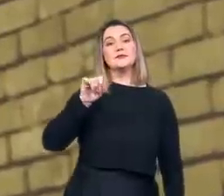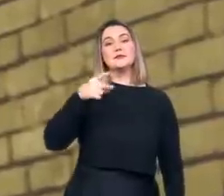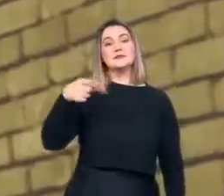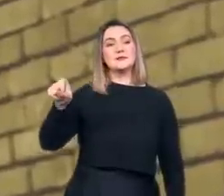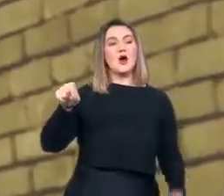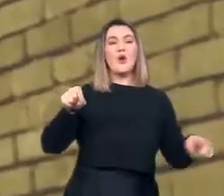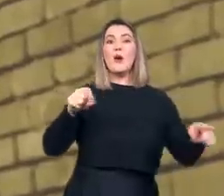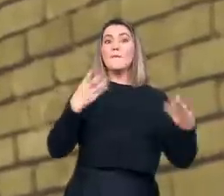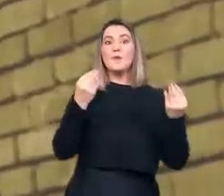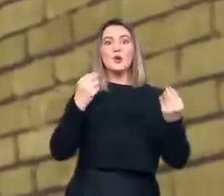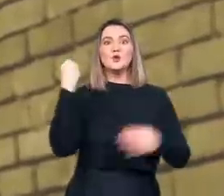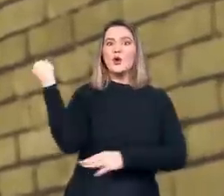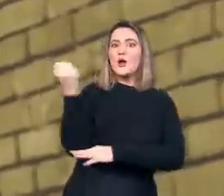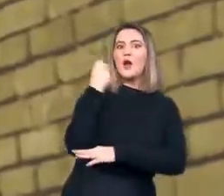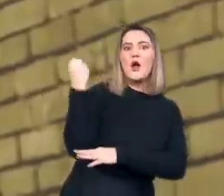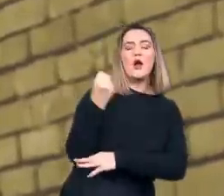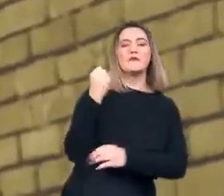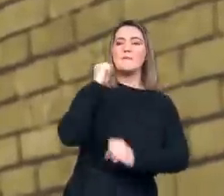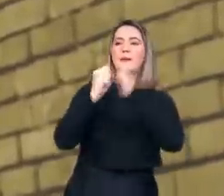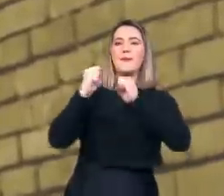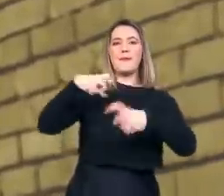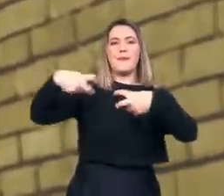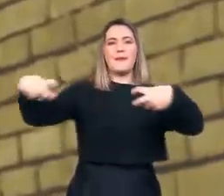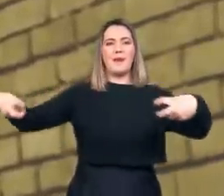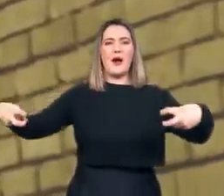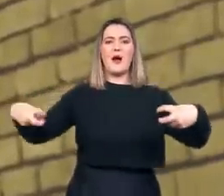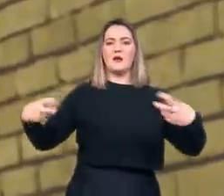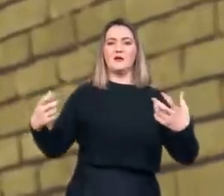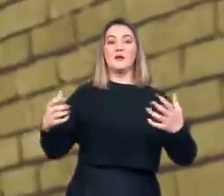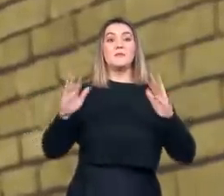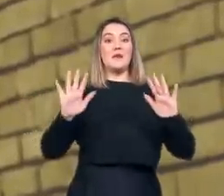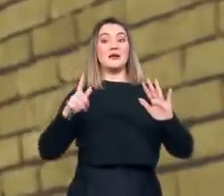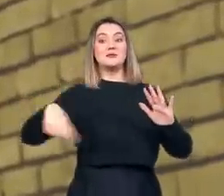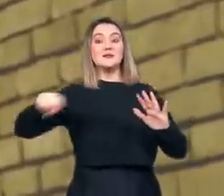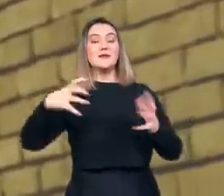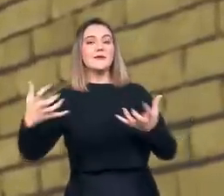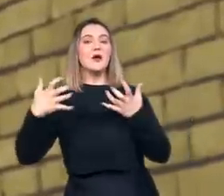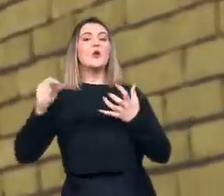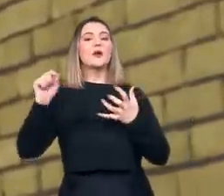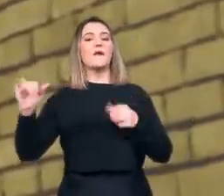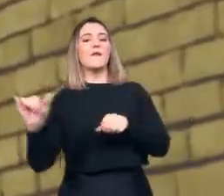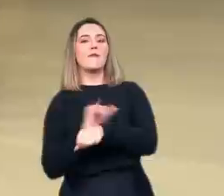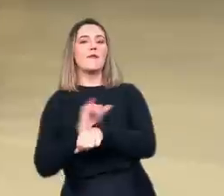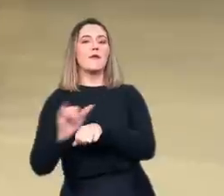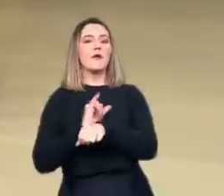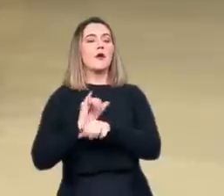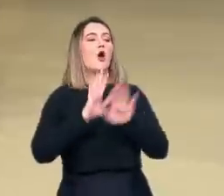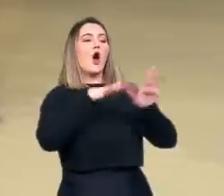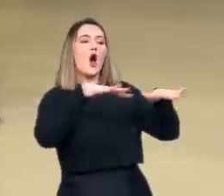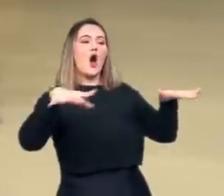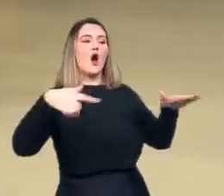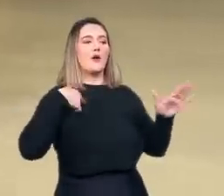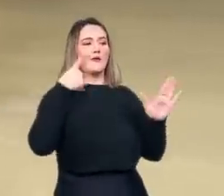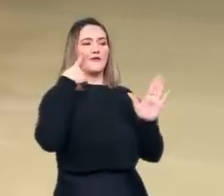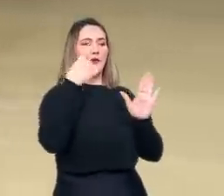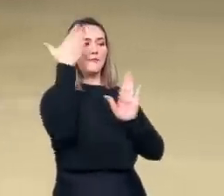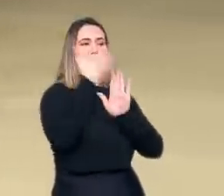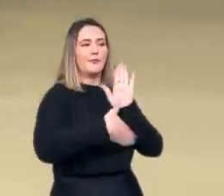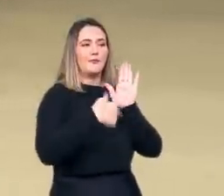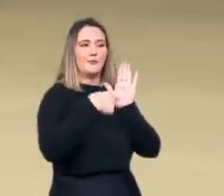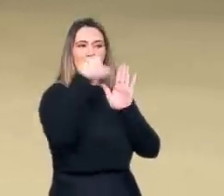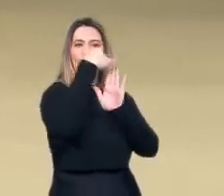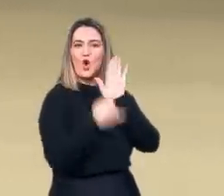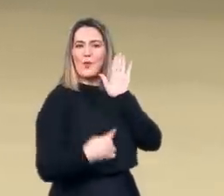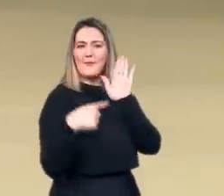distorção dos fatos. A Igreja não foi má e a Inquisição não foi desumana. Bem, quando o documento